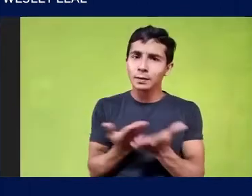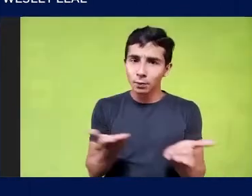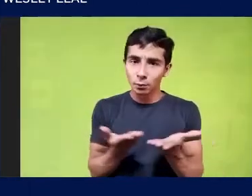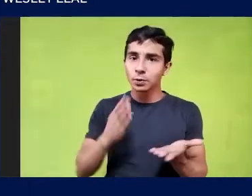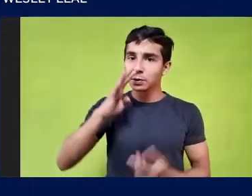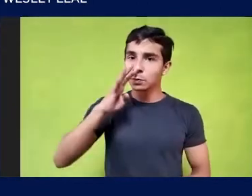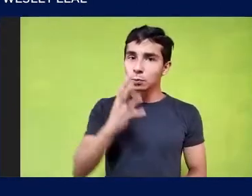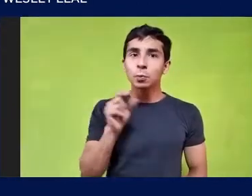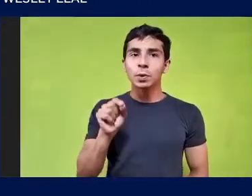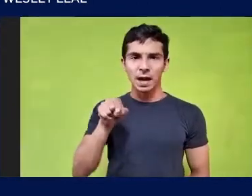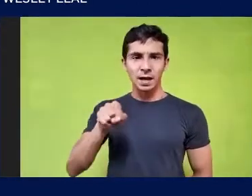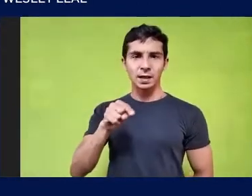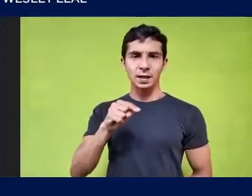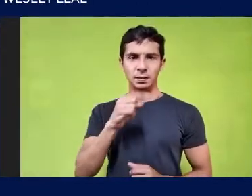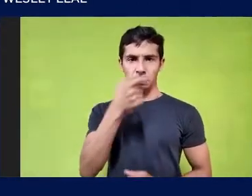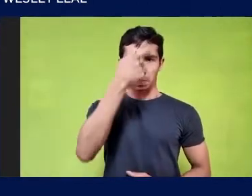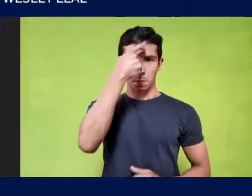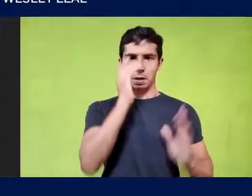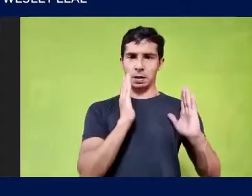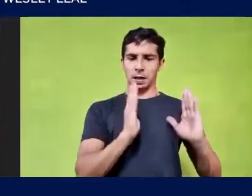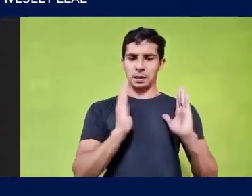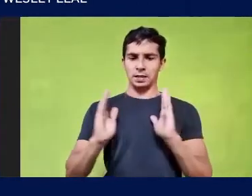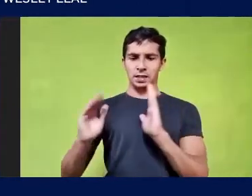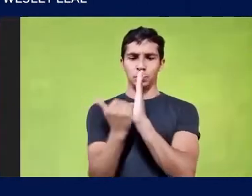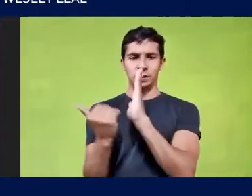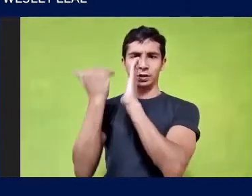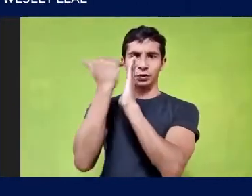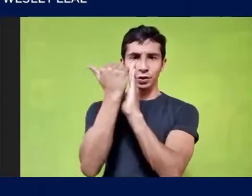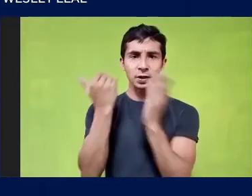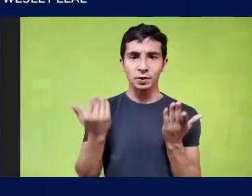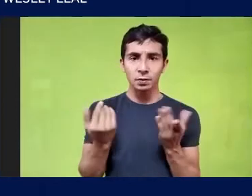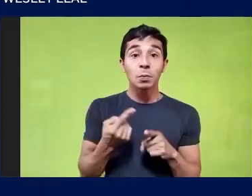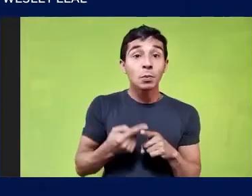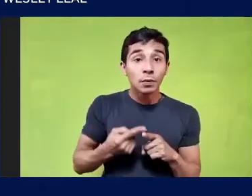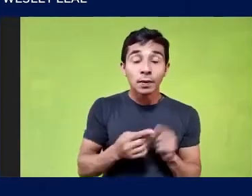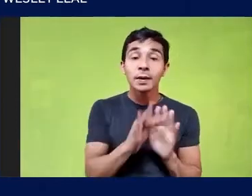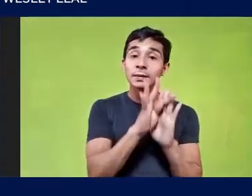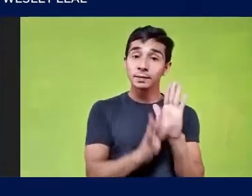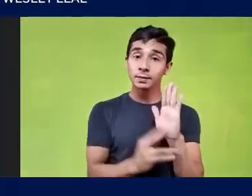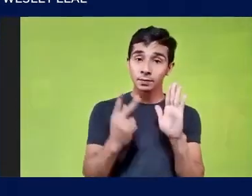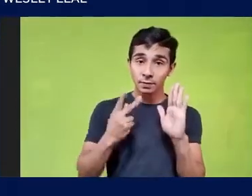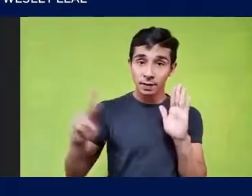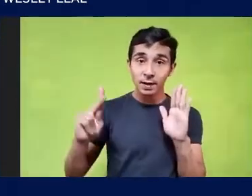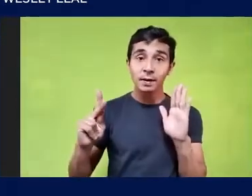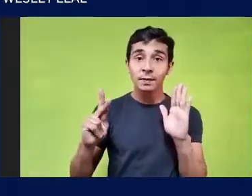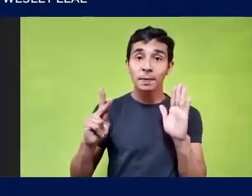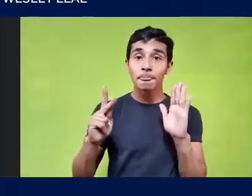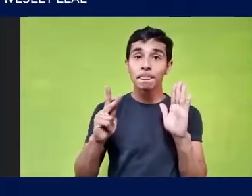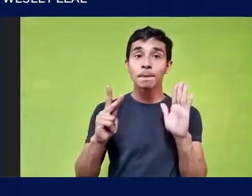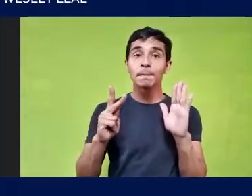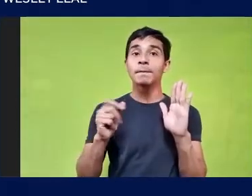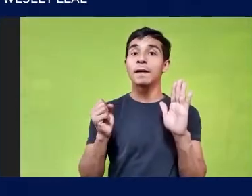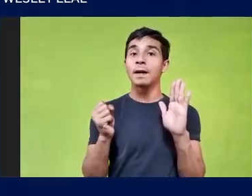Pensamento analítico Porque talvez tenha dito isso Num dos seus textos E essa fala Virou uma tese importante